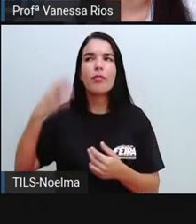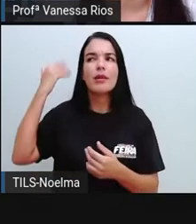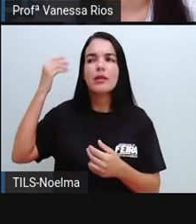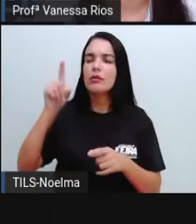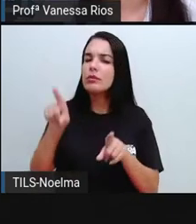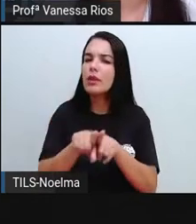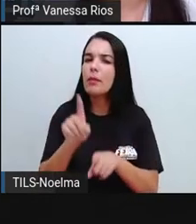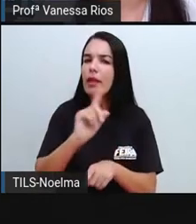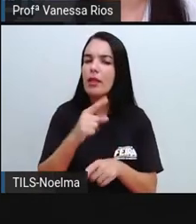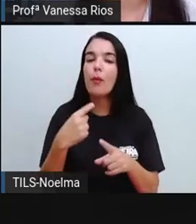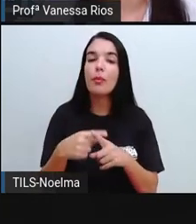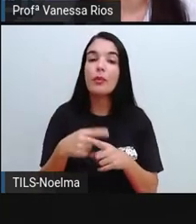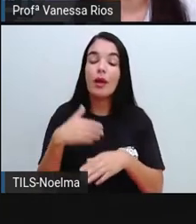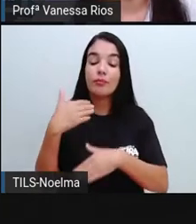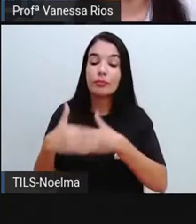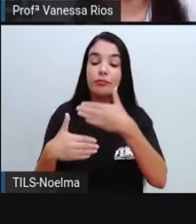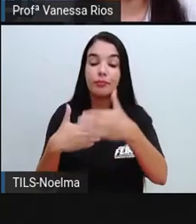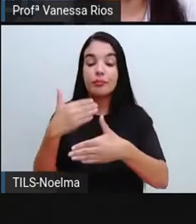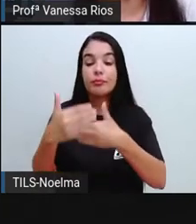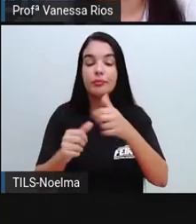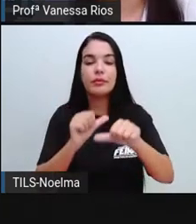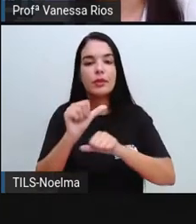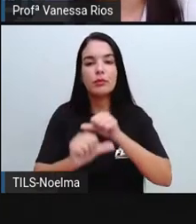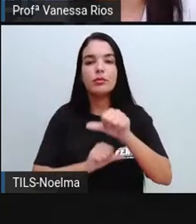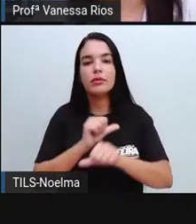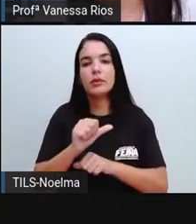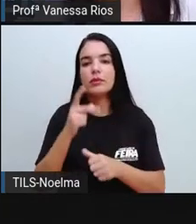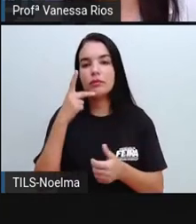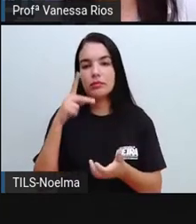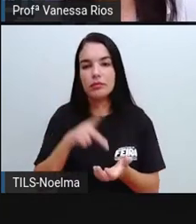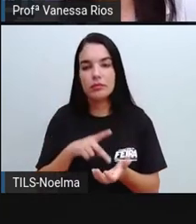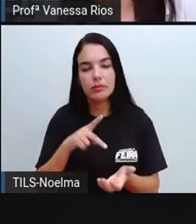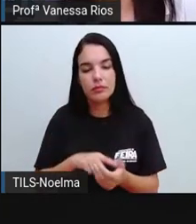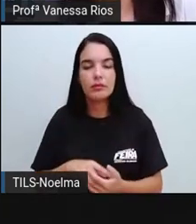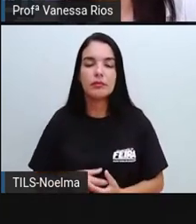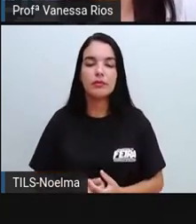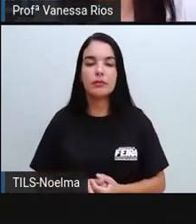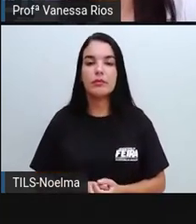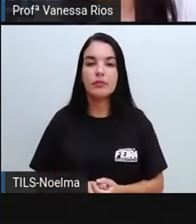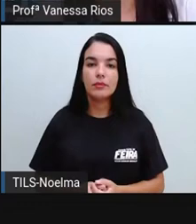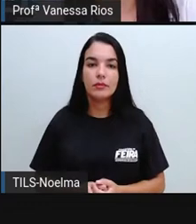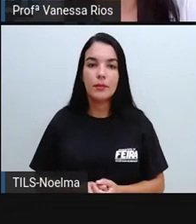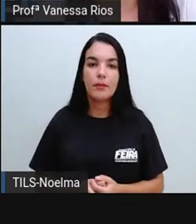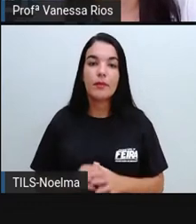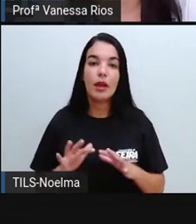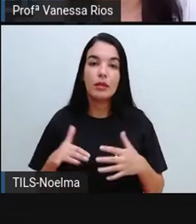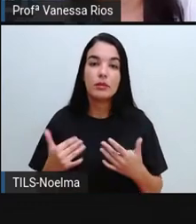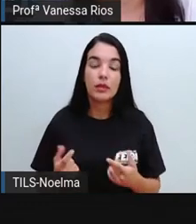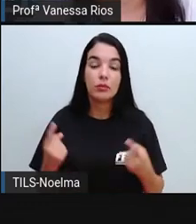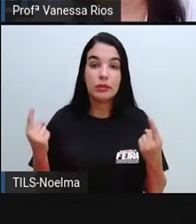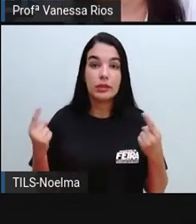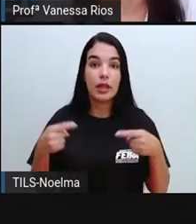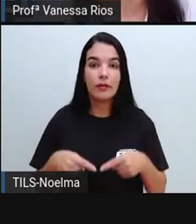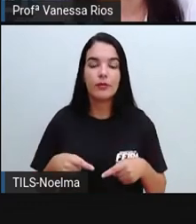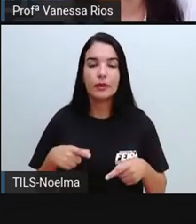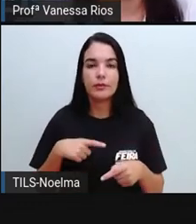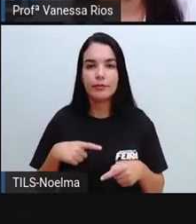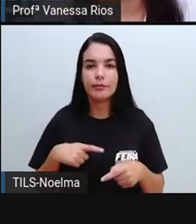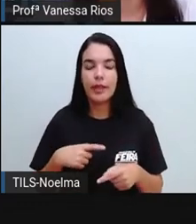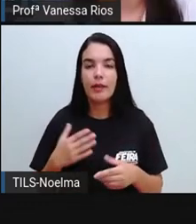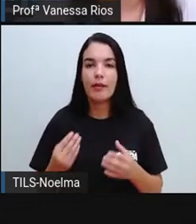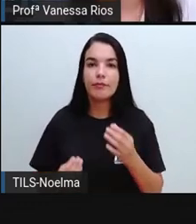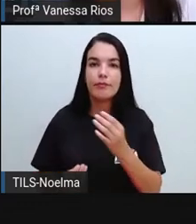quê? Porque as coisas vão mudando, não é? As coisas vão se transformando, e muitos desafios foram